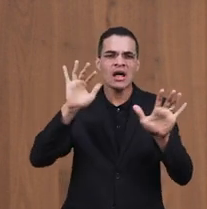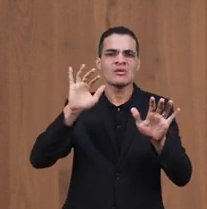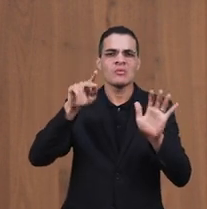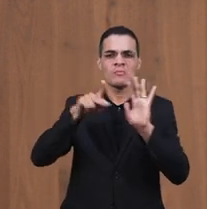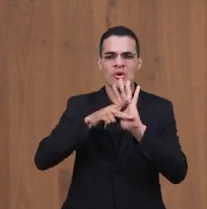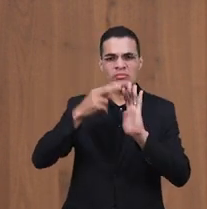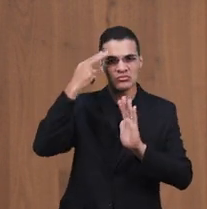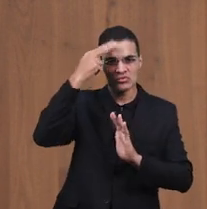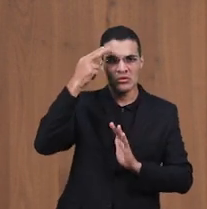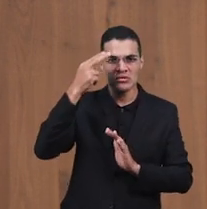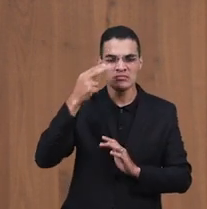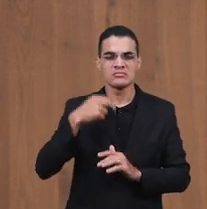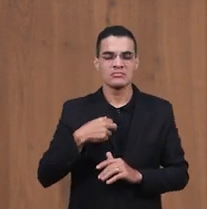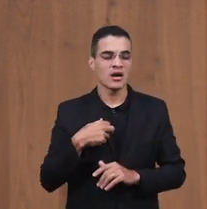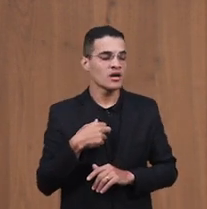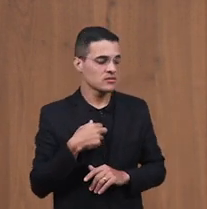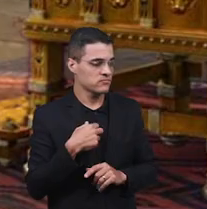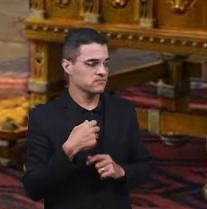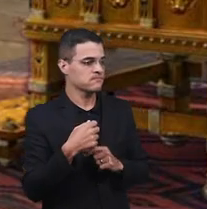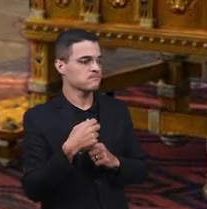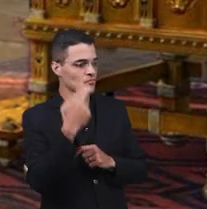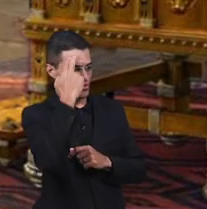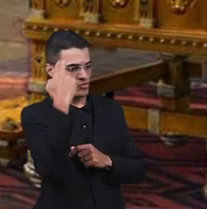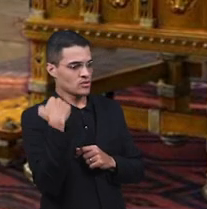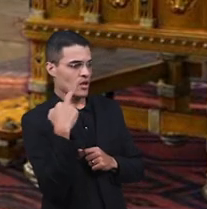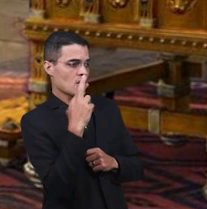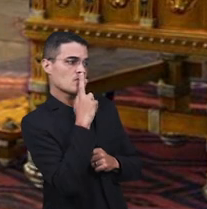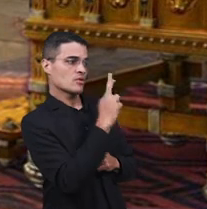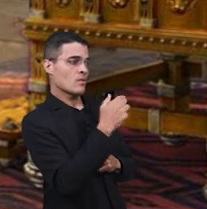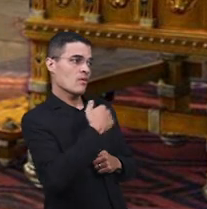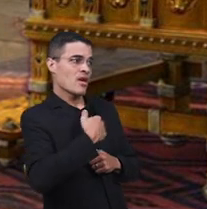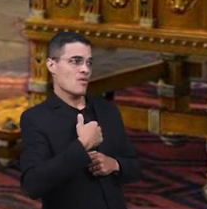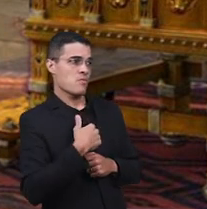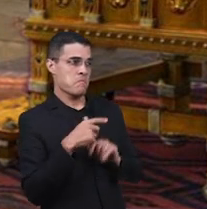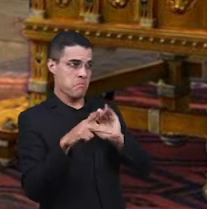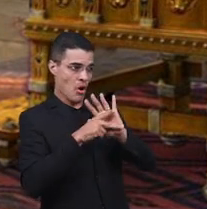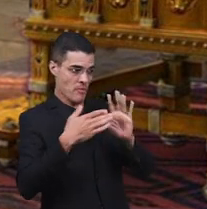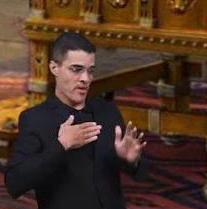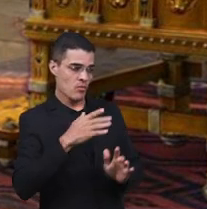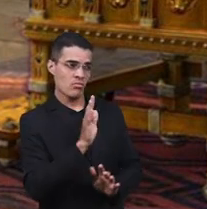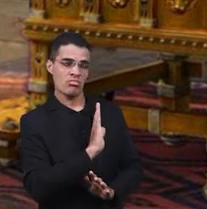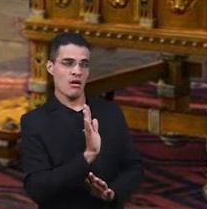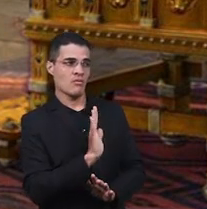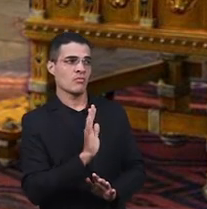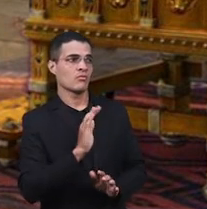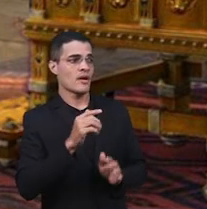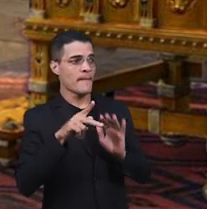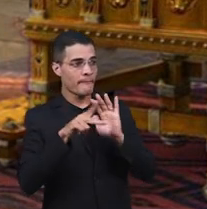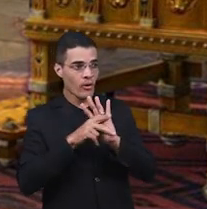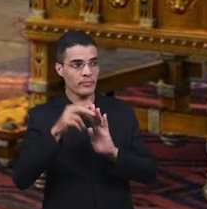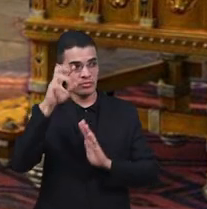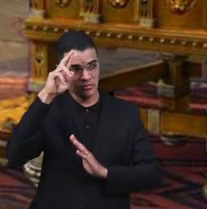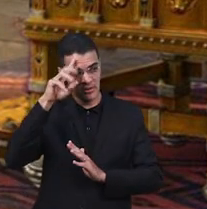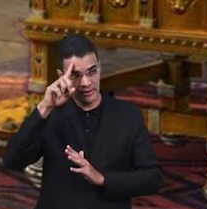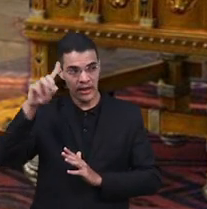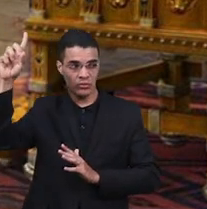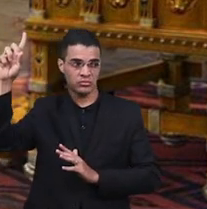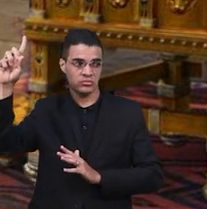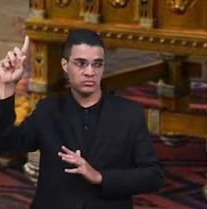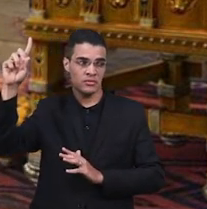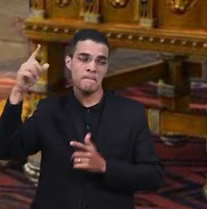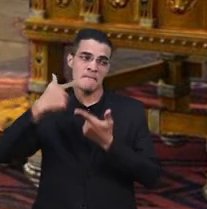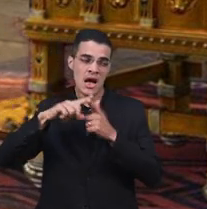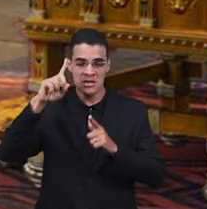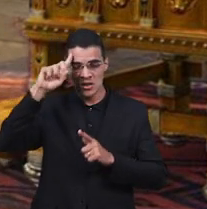não está em mim Isso é de Deus Mas Deus vai dar a resposta De paz a faraó Que